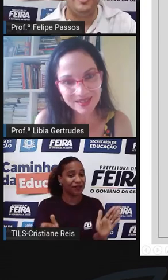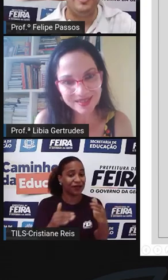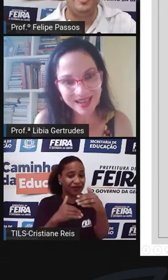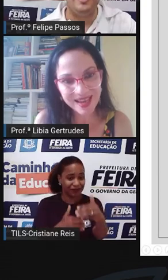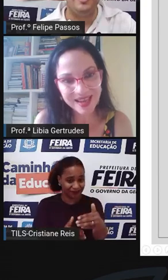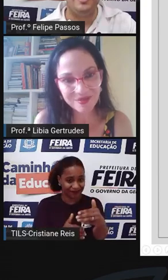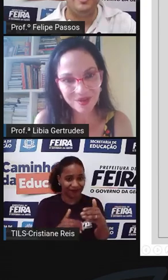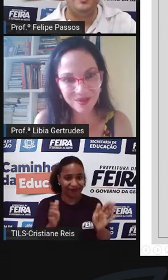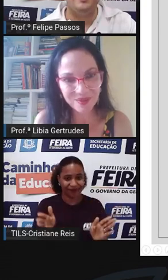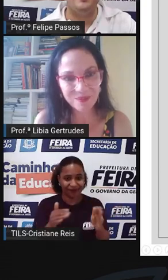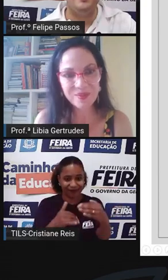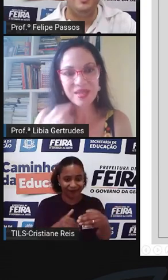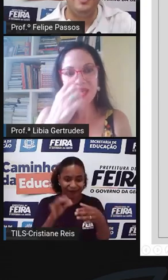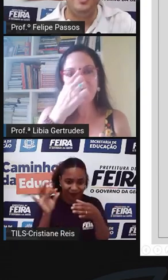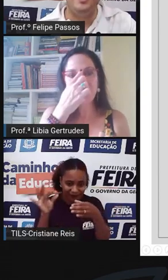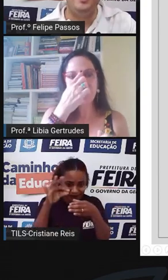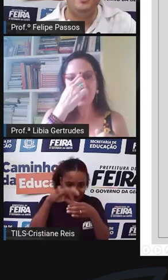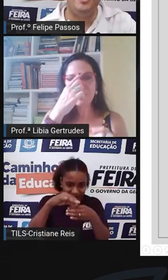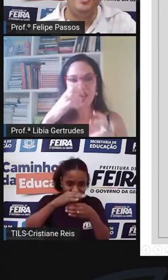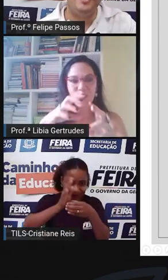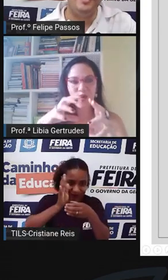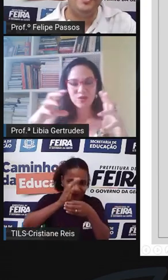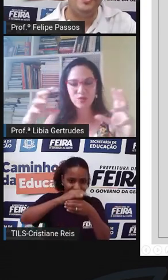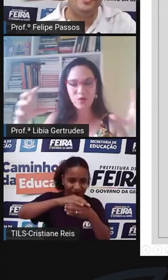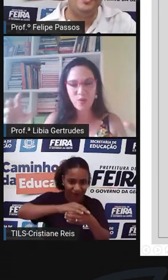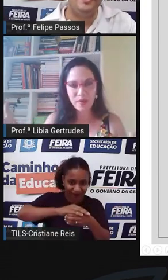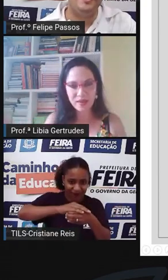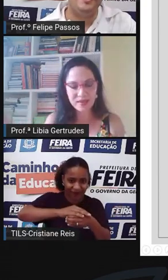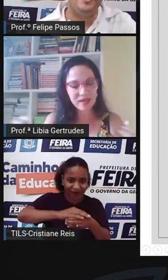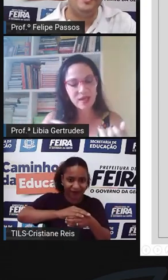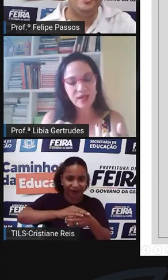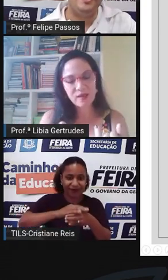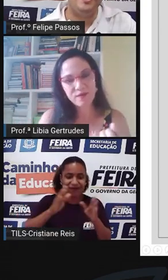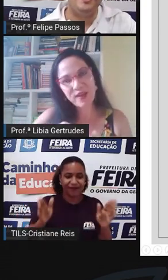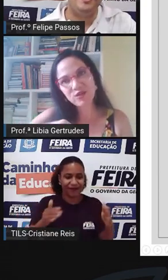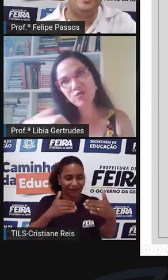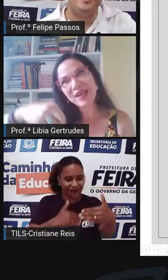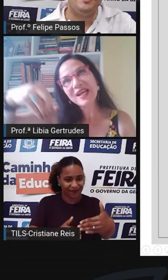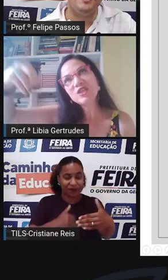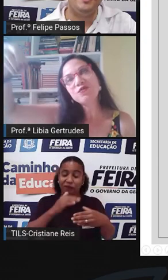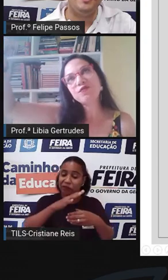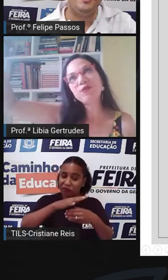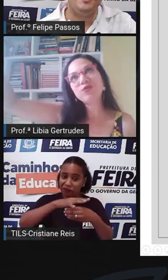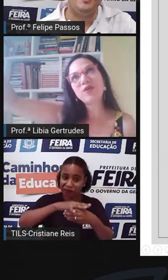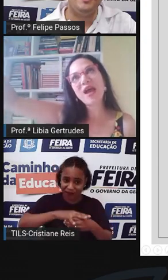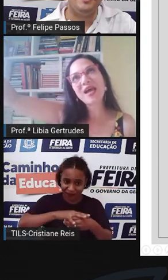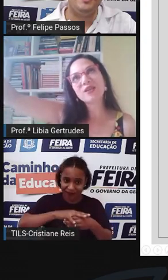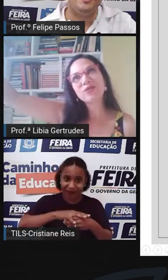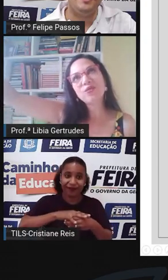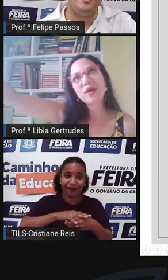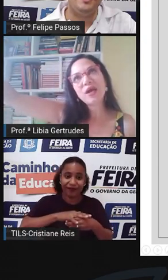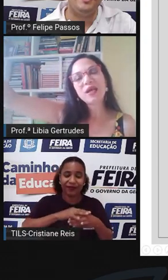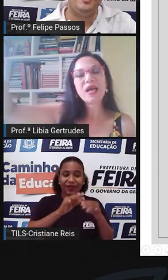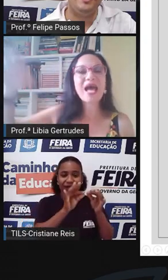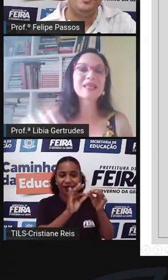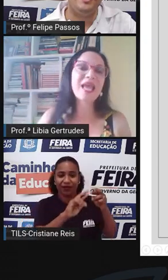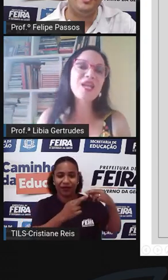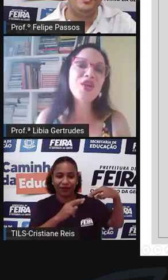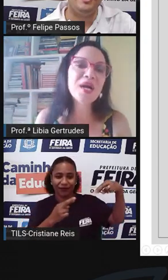pequenininhas, né, Felipe? E aí pegou a sua encomenda, fez um grande fio dourado,